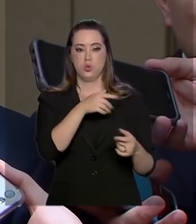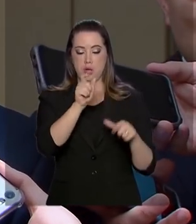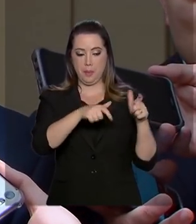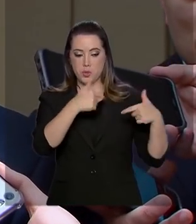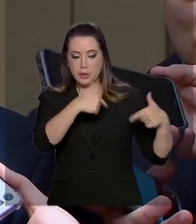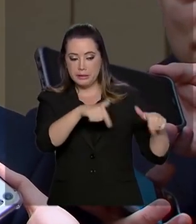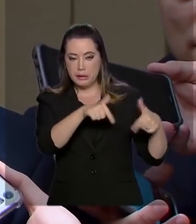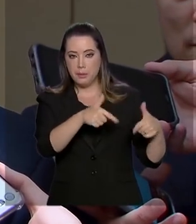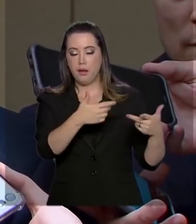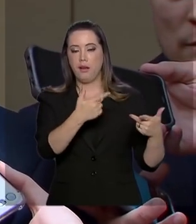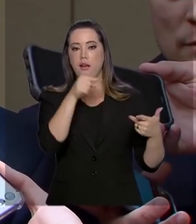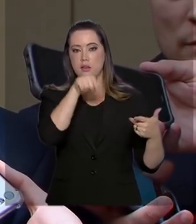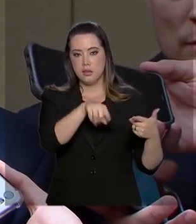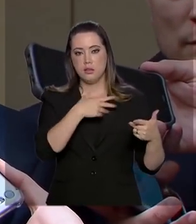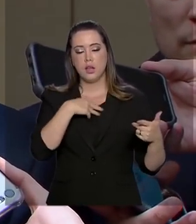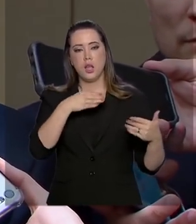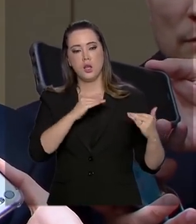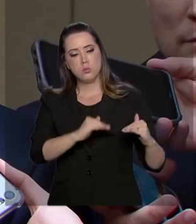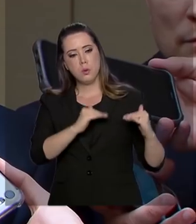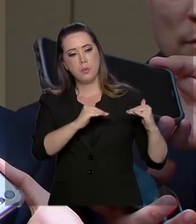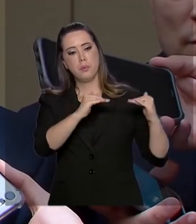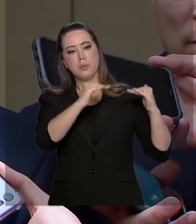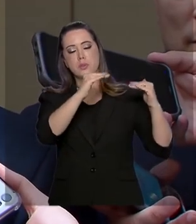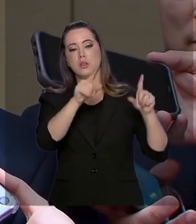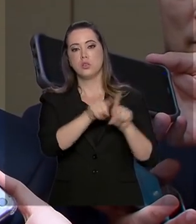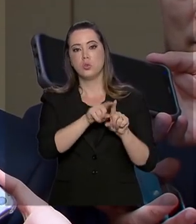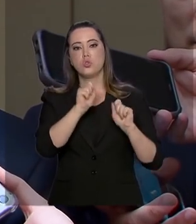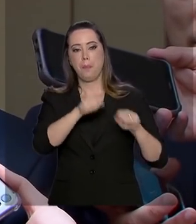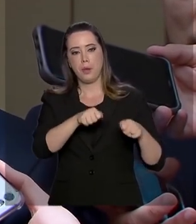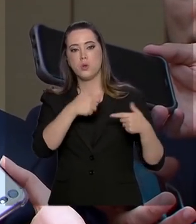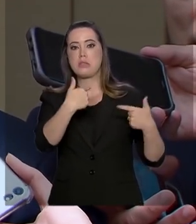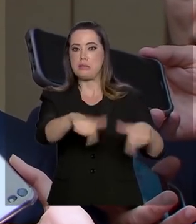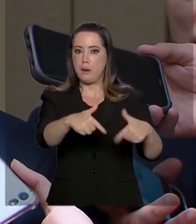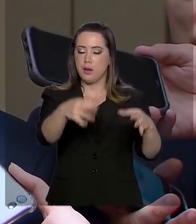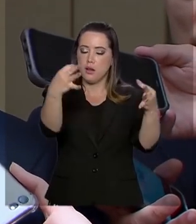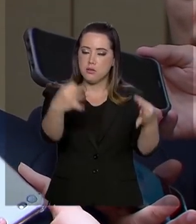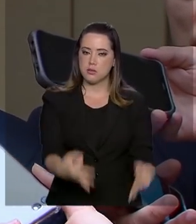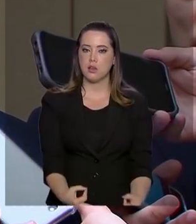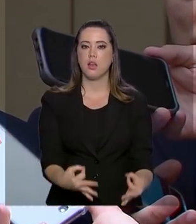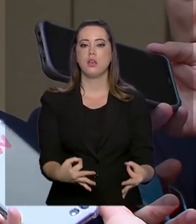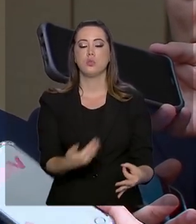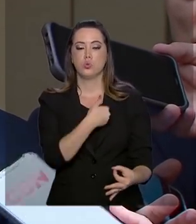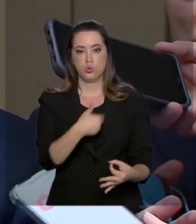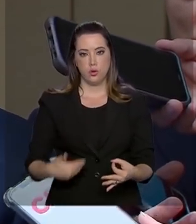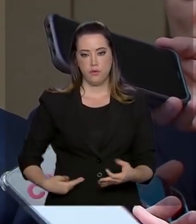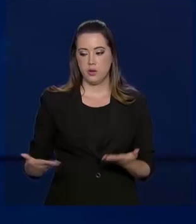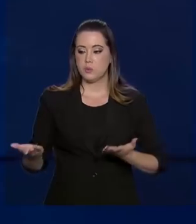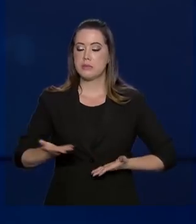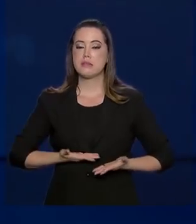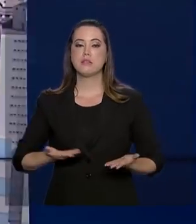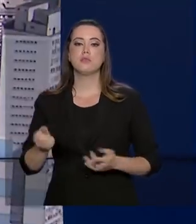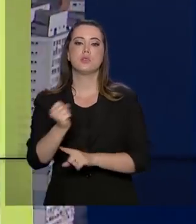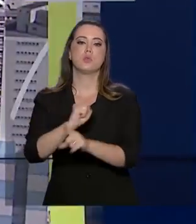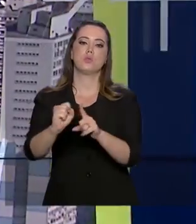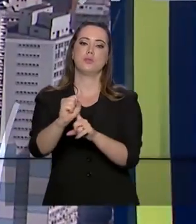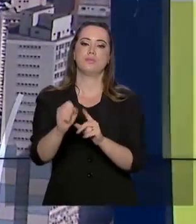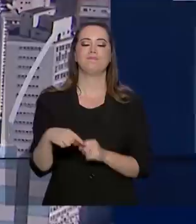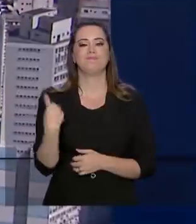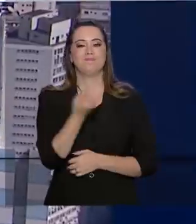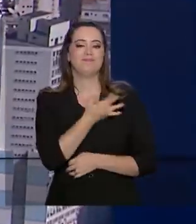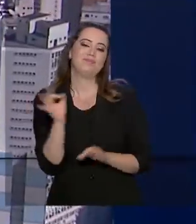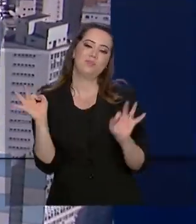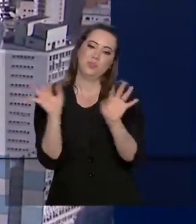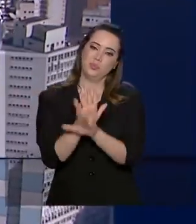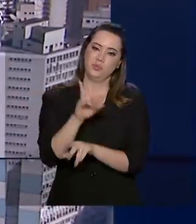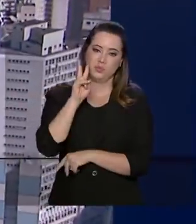meritocrático, onde haja produtividade, onde o Estado efetivamente possa servir a sociedade. O governo agora